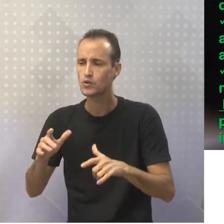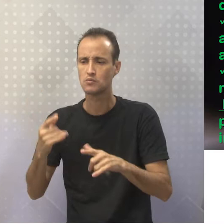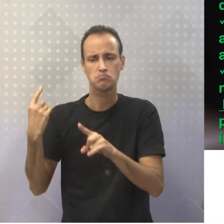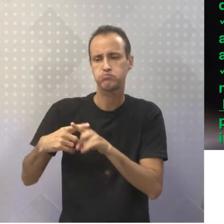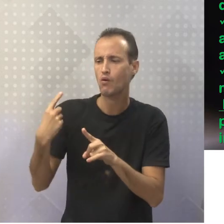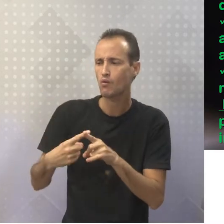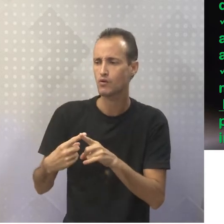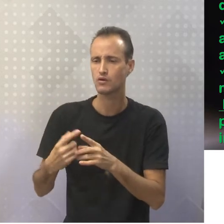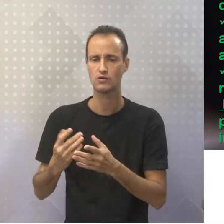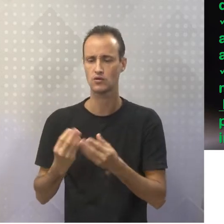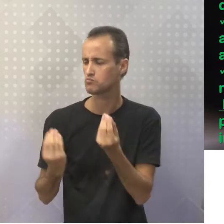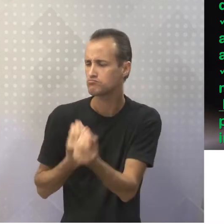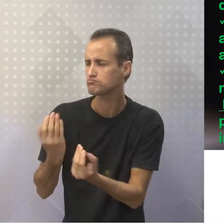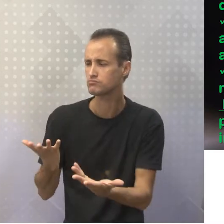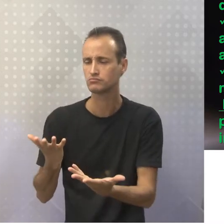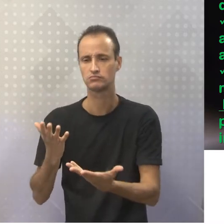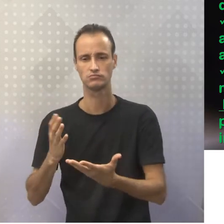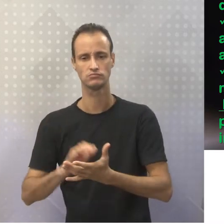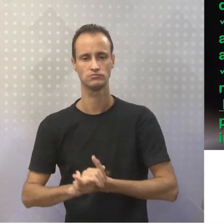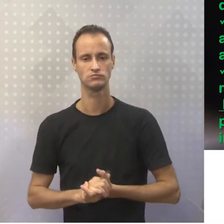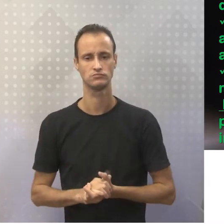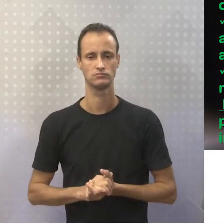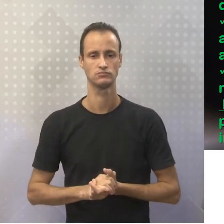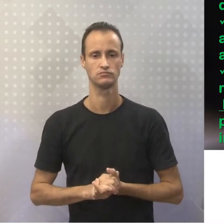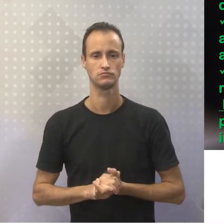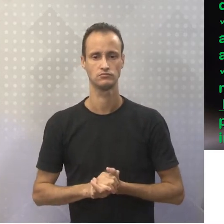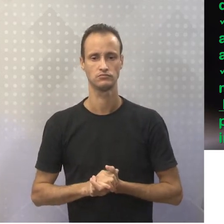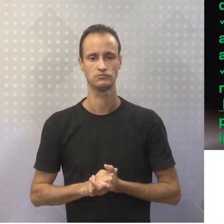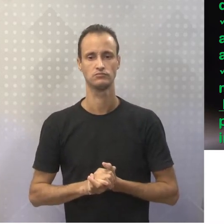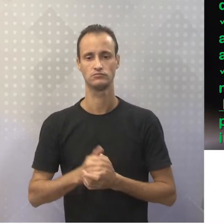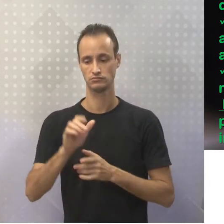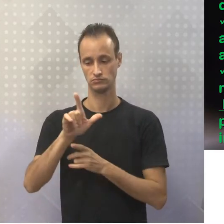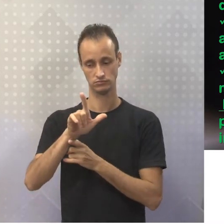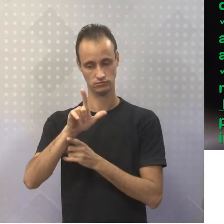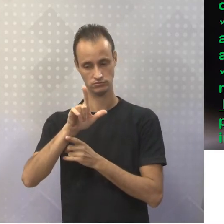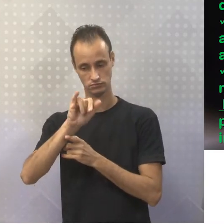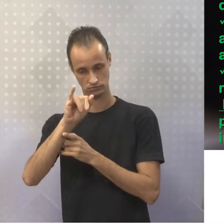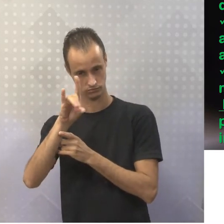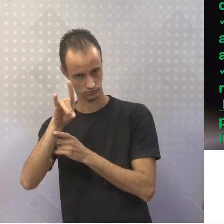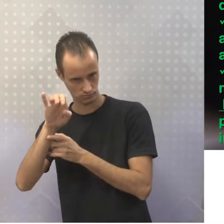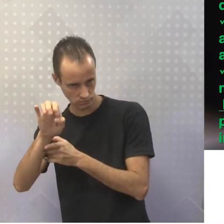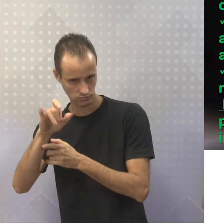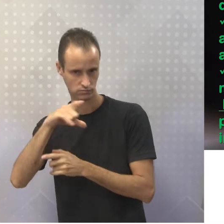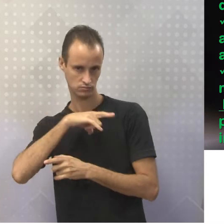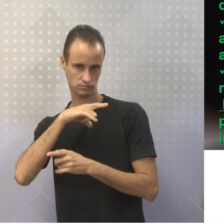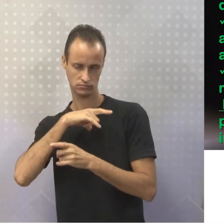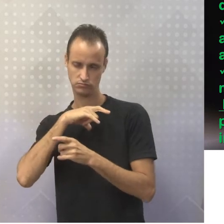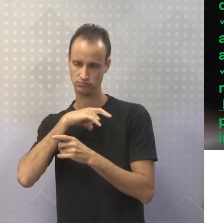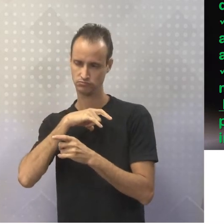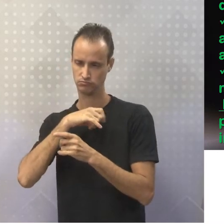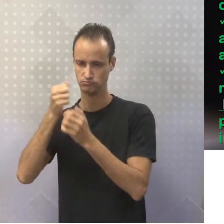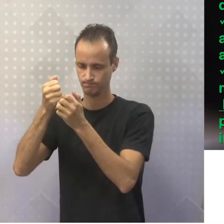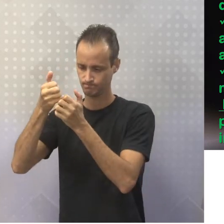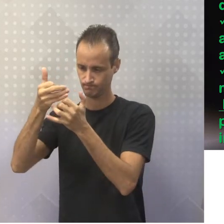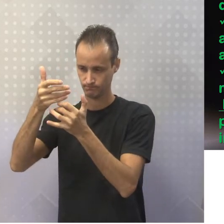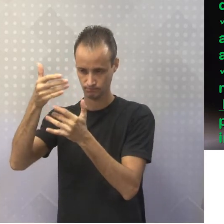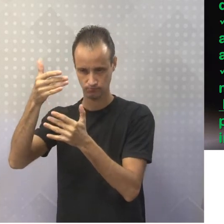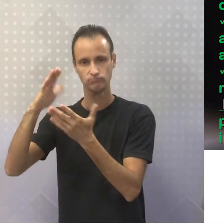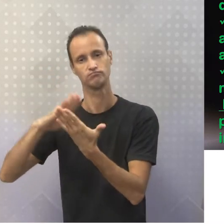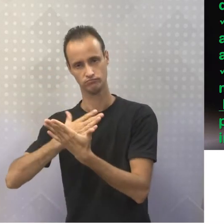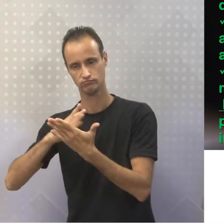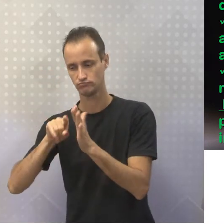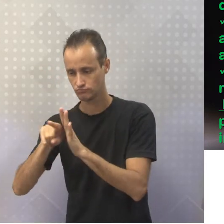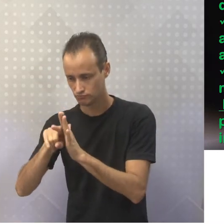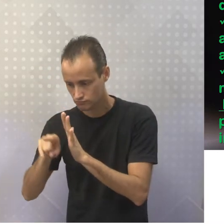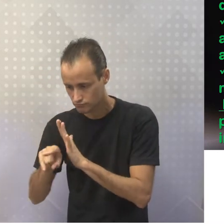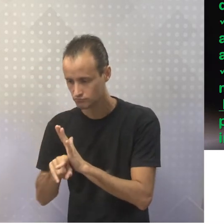por que aconteceu e como aconteceu. Tá? Então, é na Lide que a gente vai ter algumas dessas perguntas